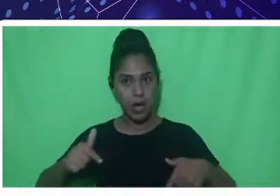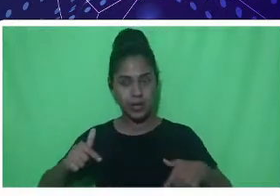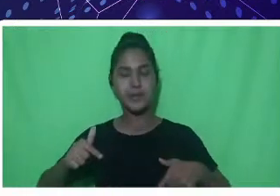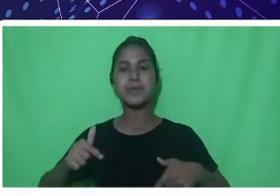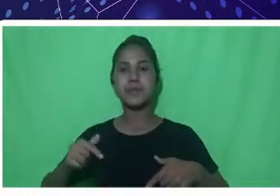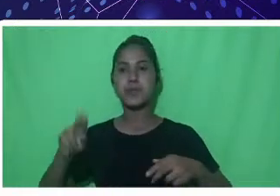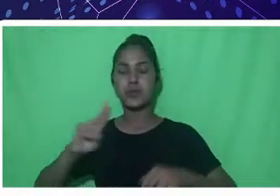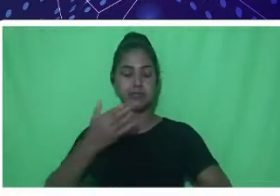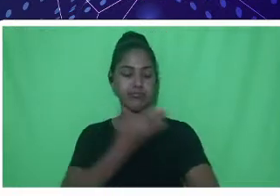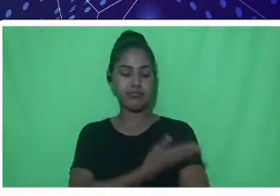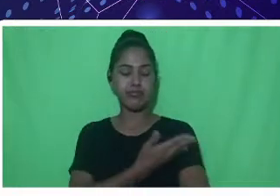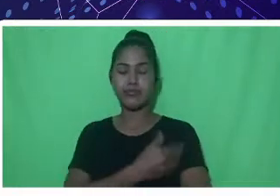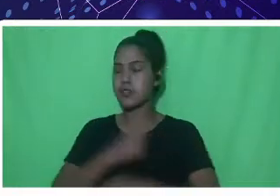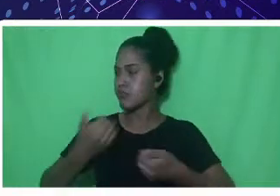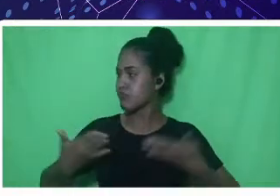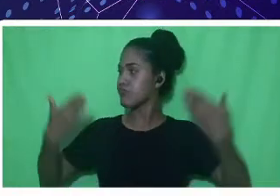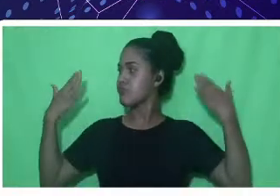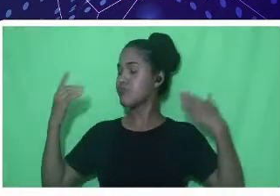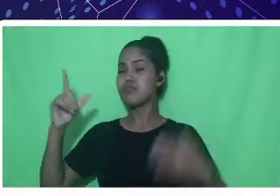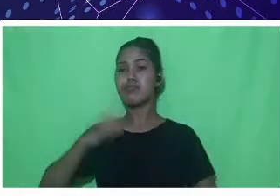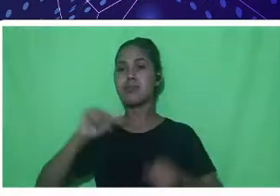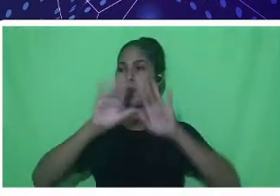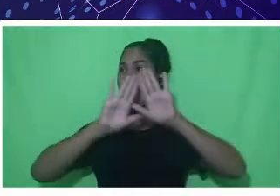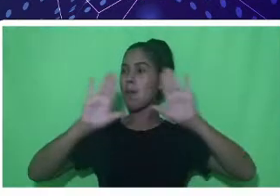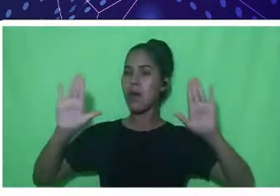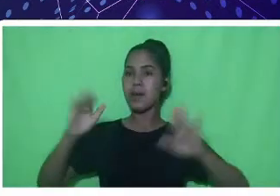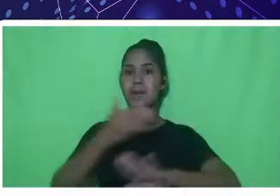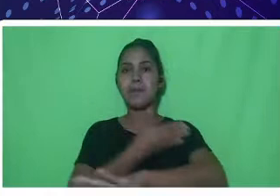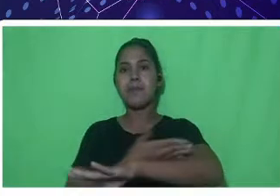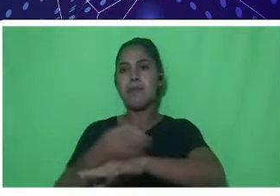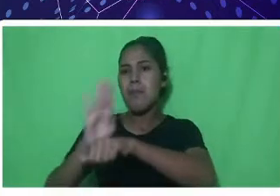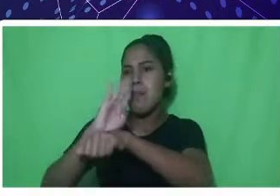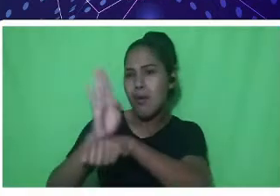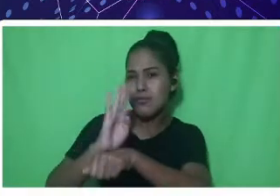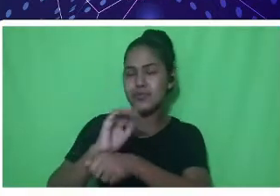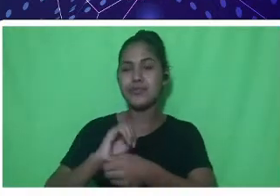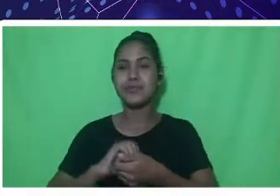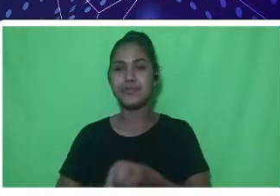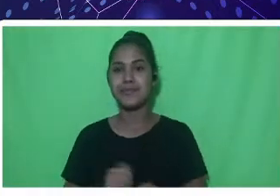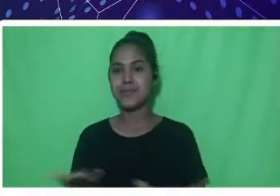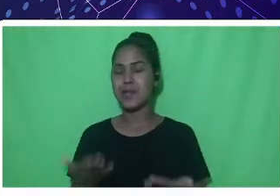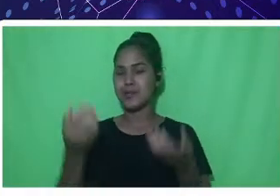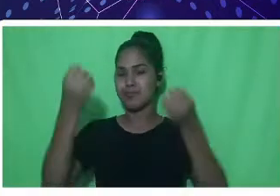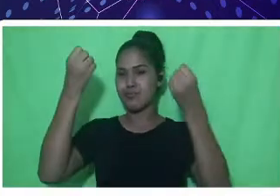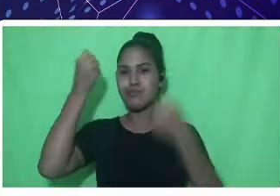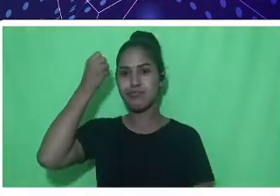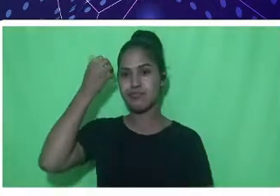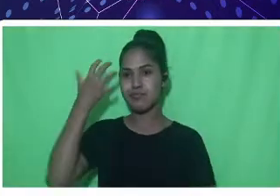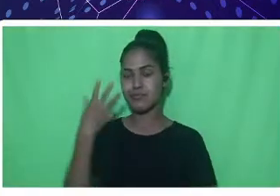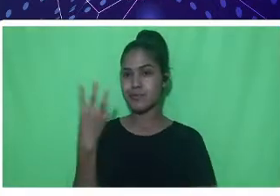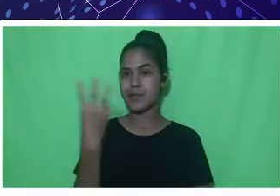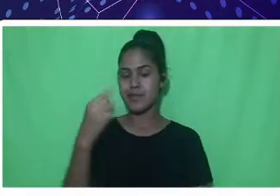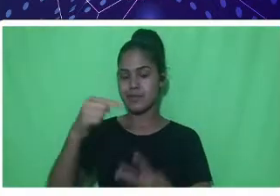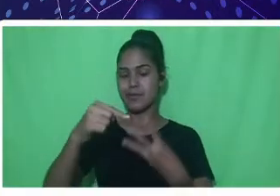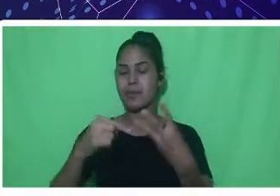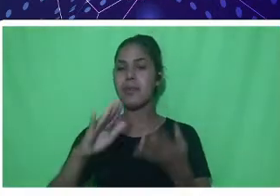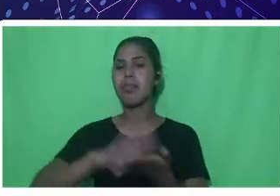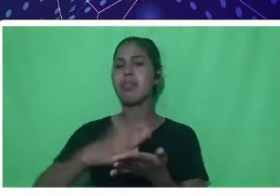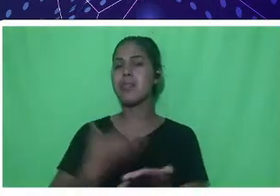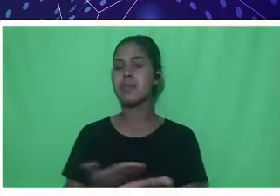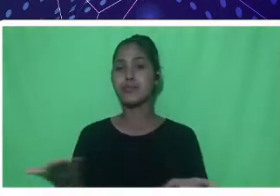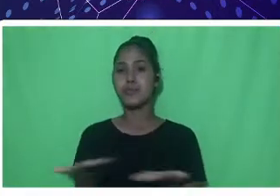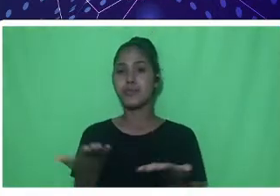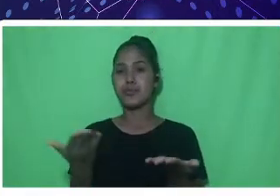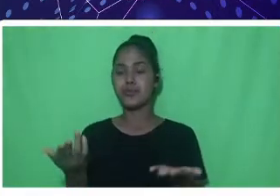atrás de mim tem uma parede bege. Irei fazer a audiodescrição das três intérpretes que farão a